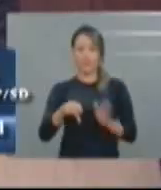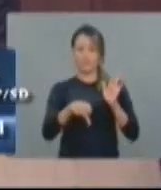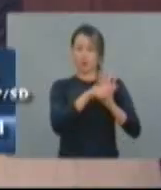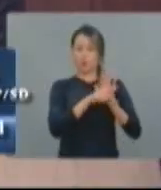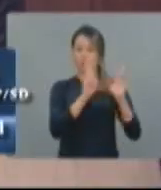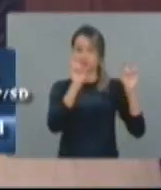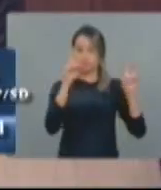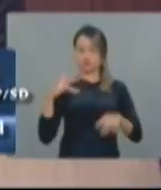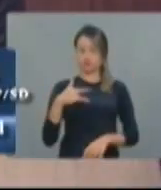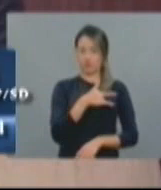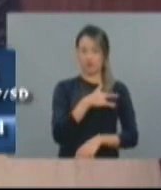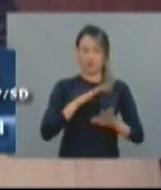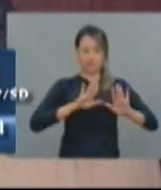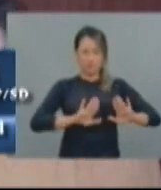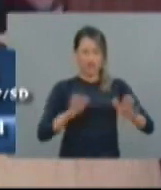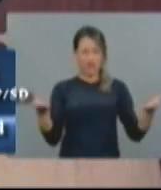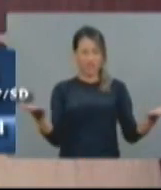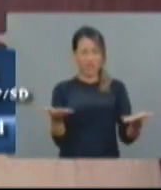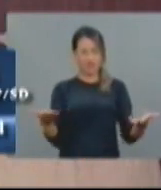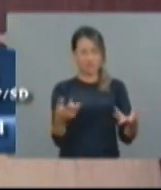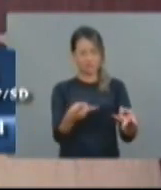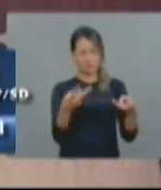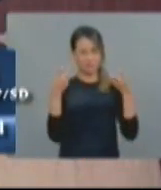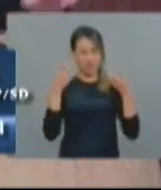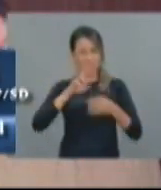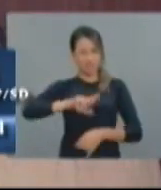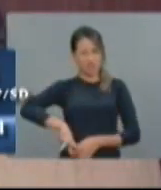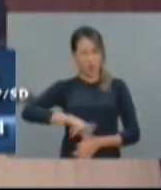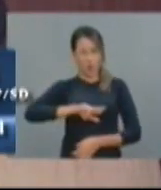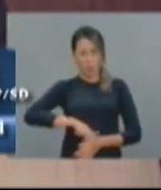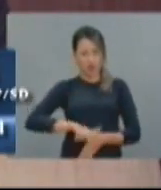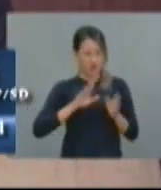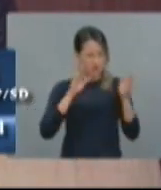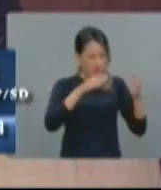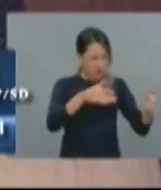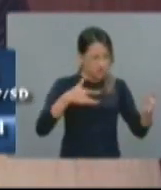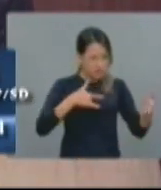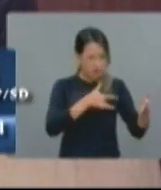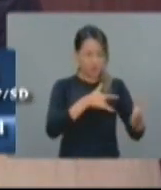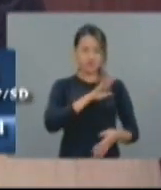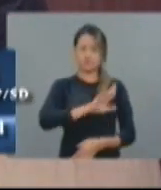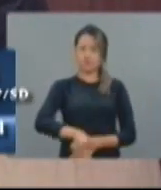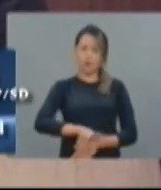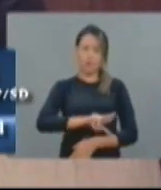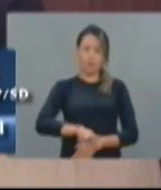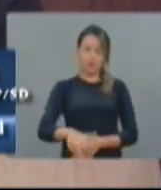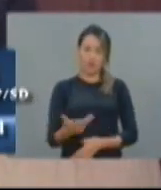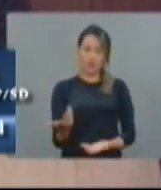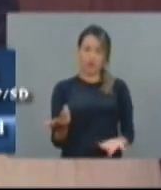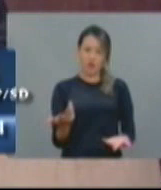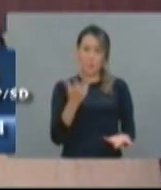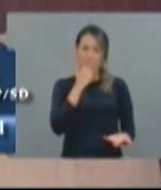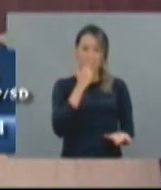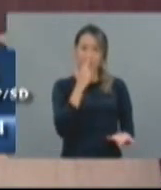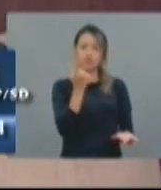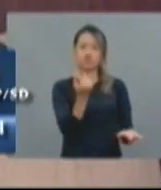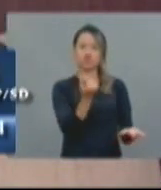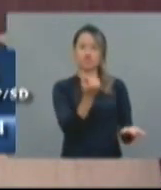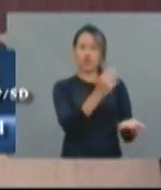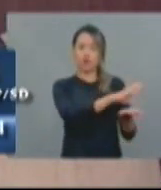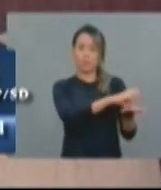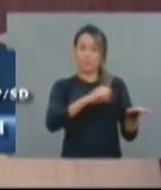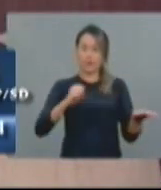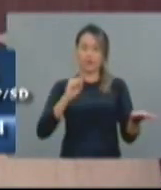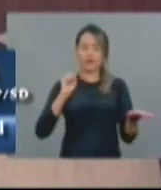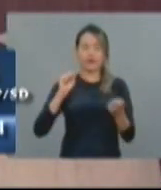Não é mais para a saúde, não é mais para os governos estaduais, não é mais para as prefeituras,